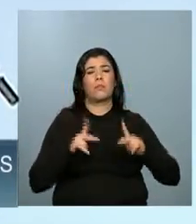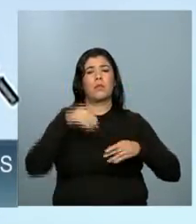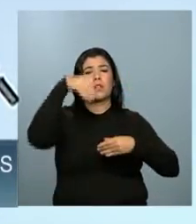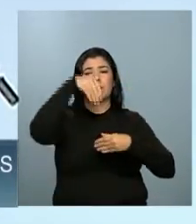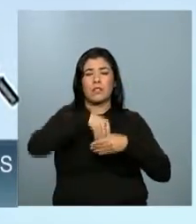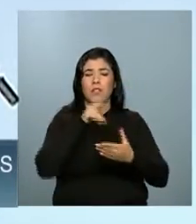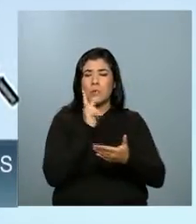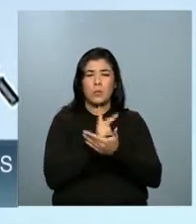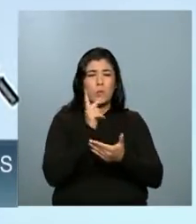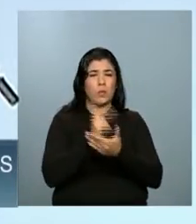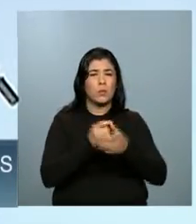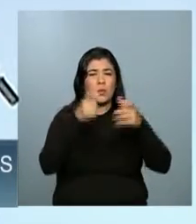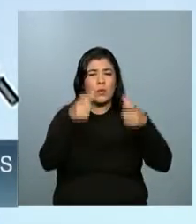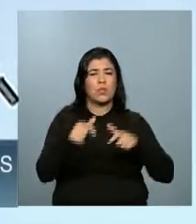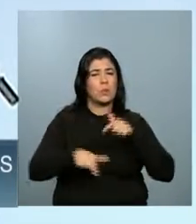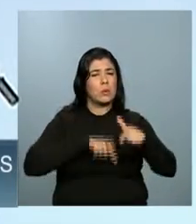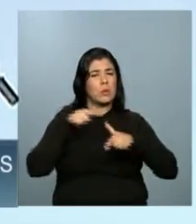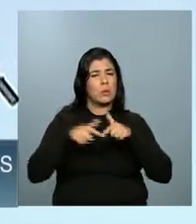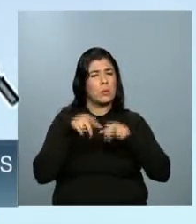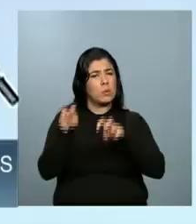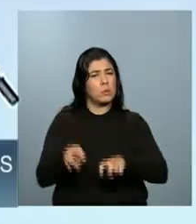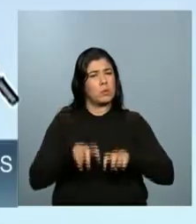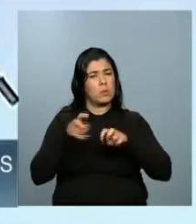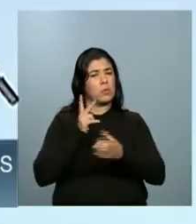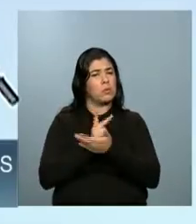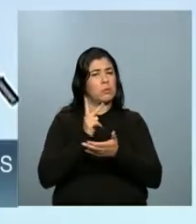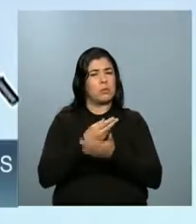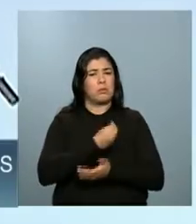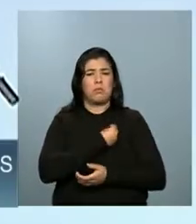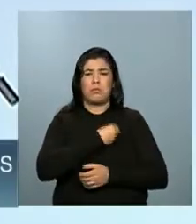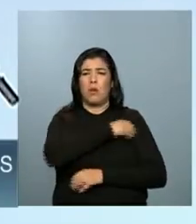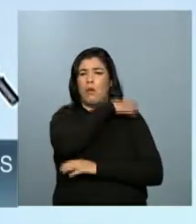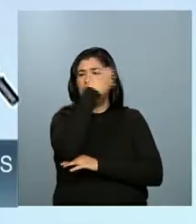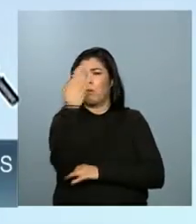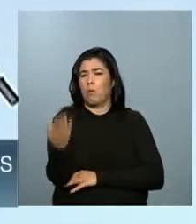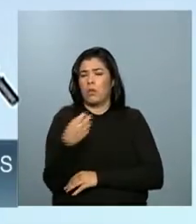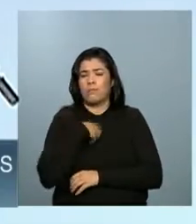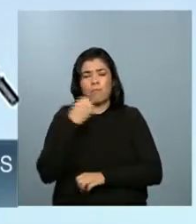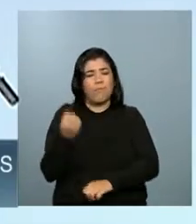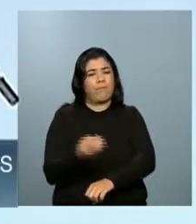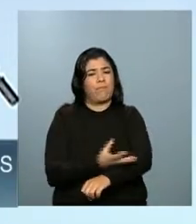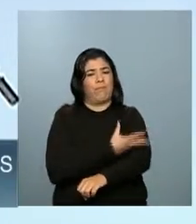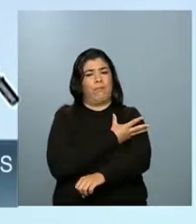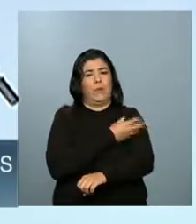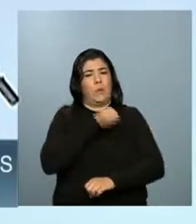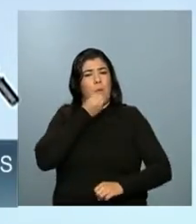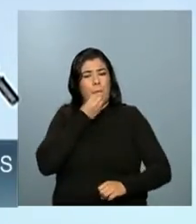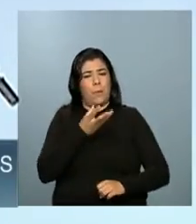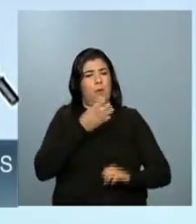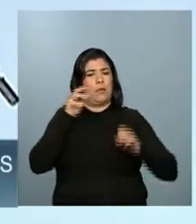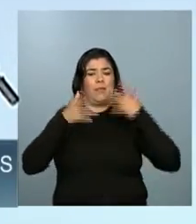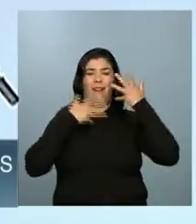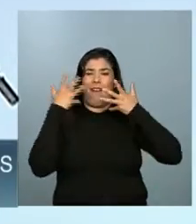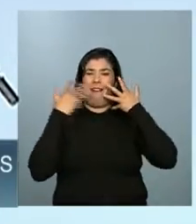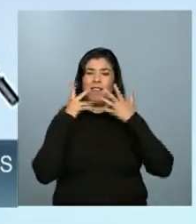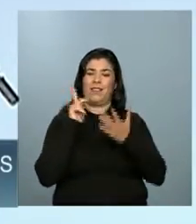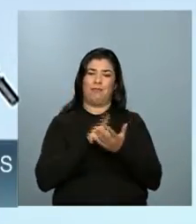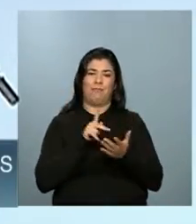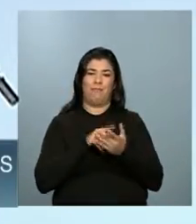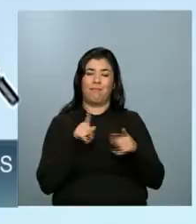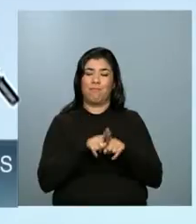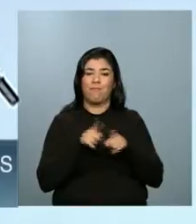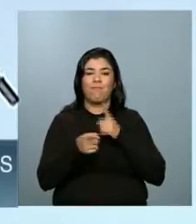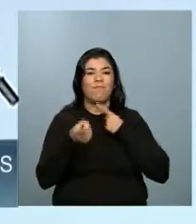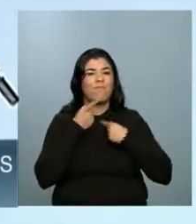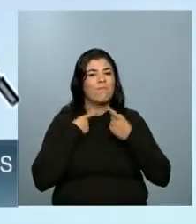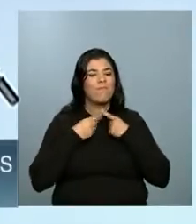mesmo lugar onde eu trabalhei por toda a minha vida. Isso é muito emocionante. Isso é uma alegria muito grande. Quero